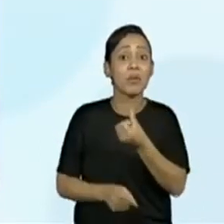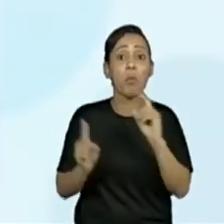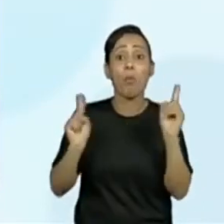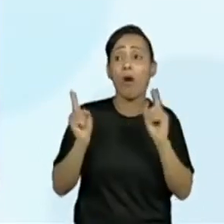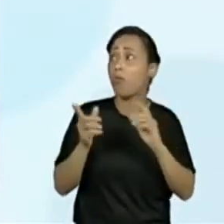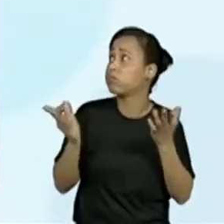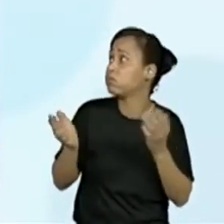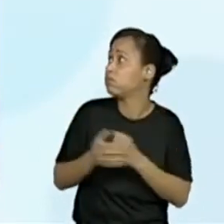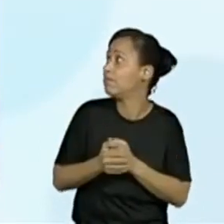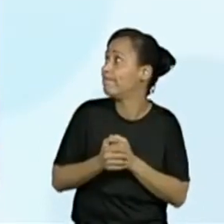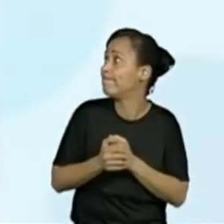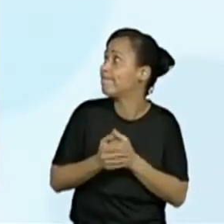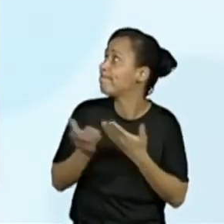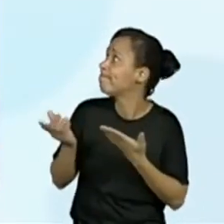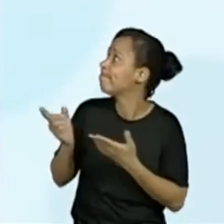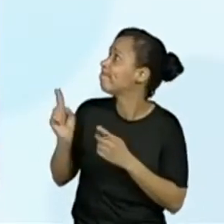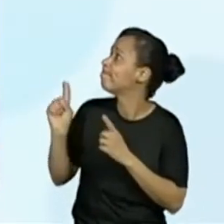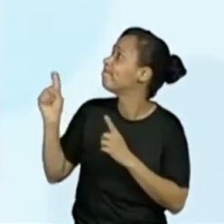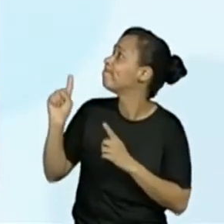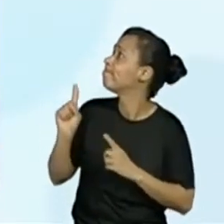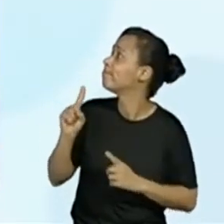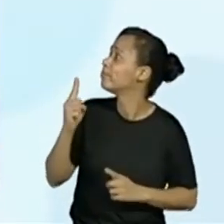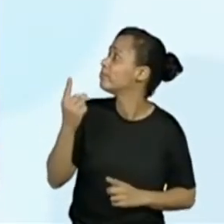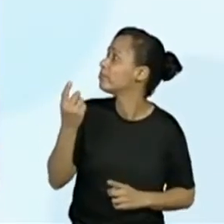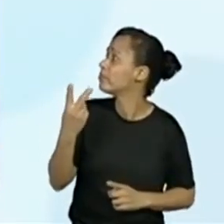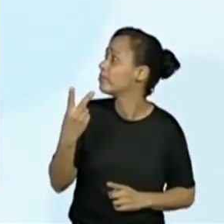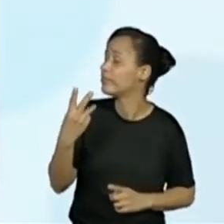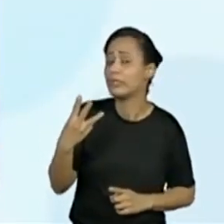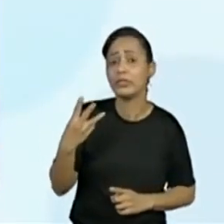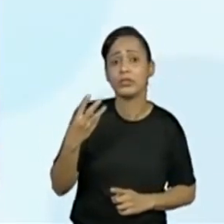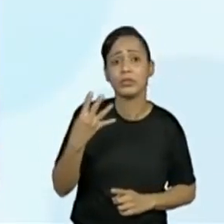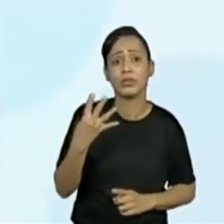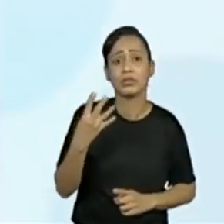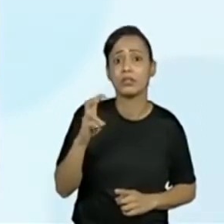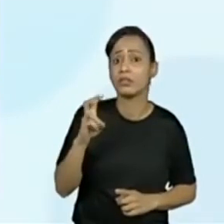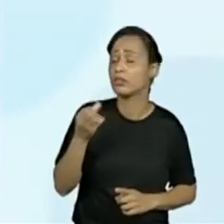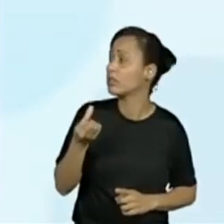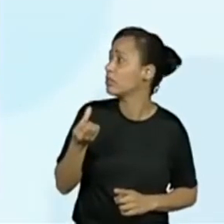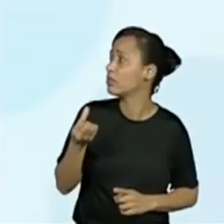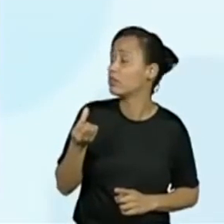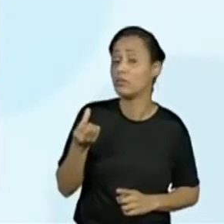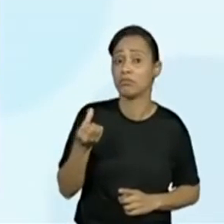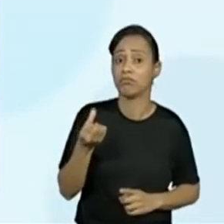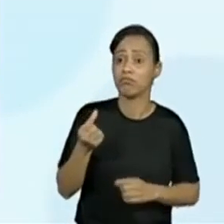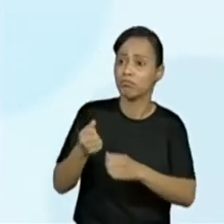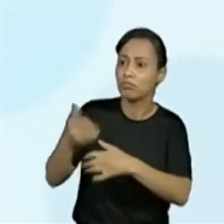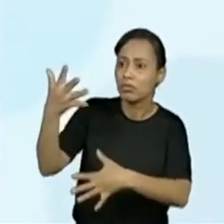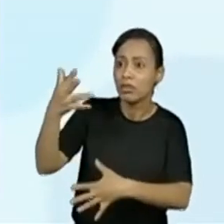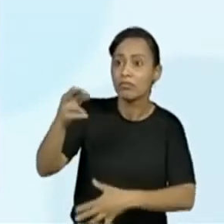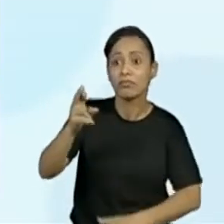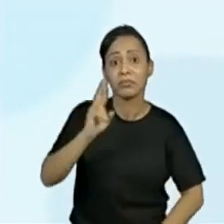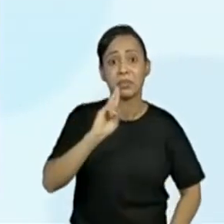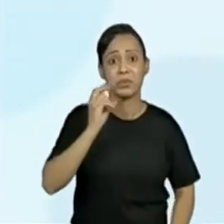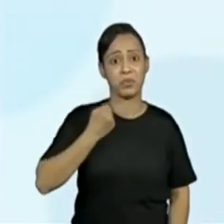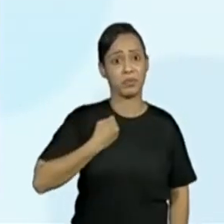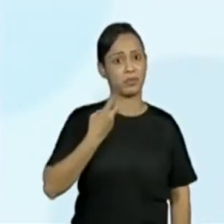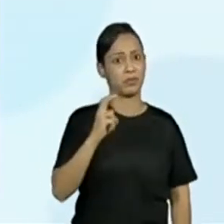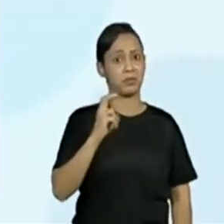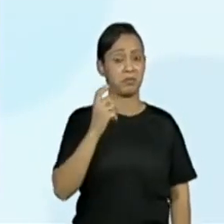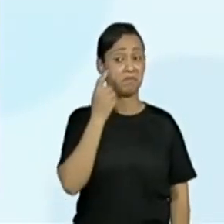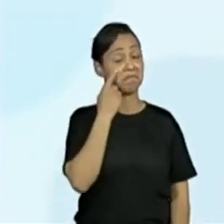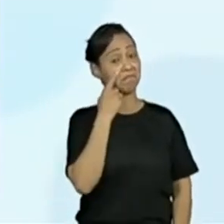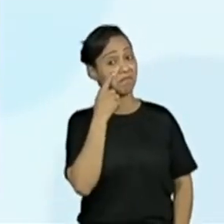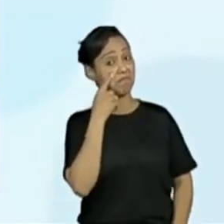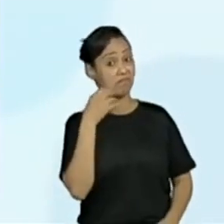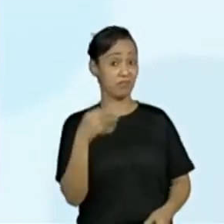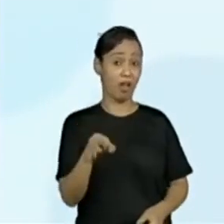Qual quadrinha? Eles estão dizendo que esse verso está na quadrinha 5. Espera lá. Ah, eu não sei se está na quadrinha